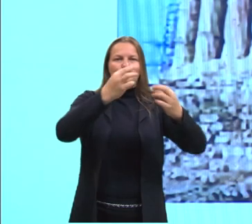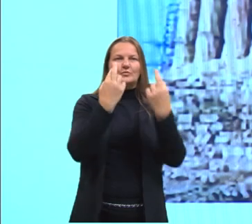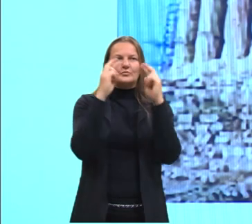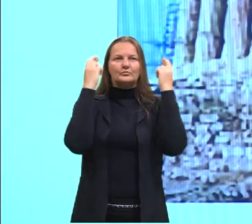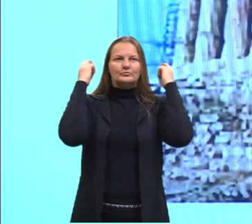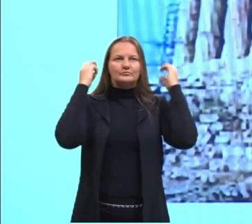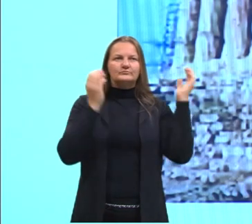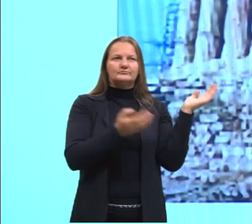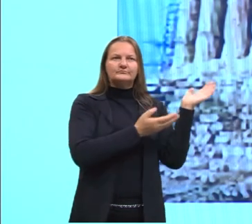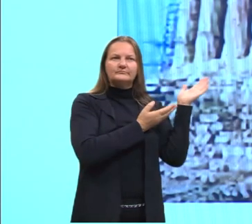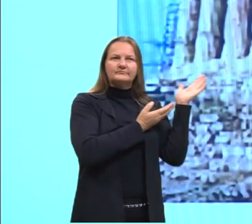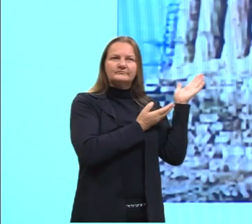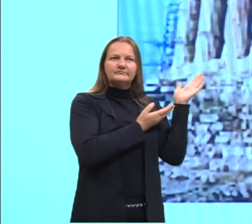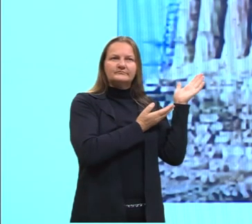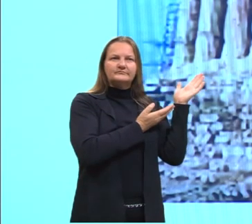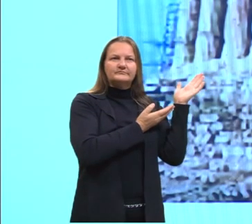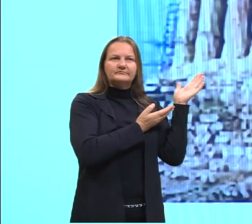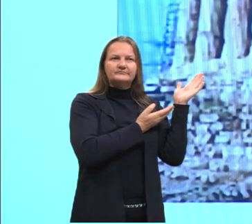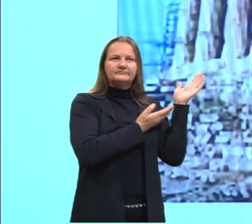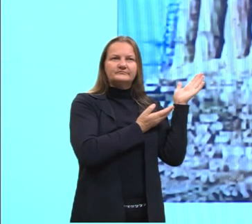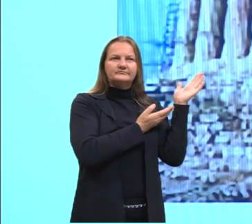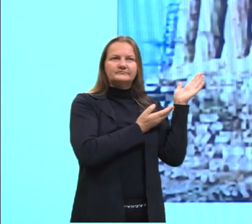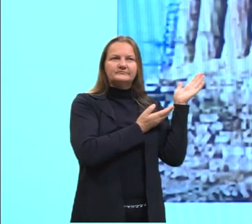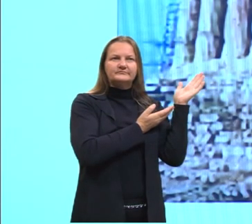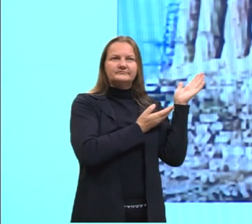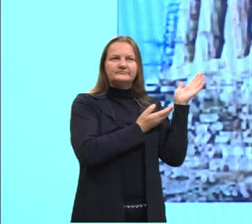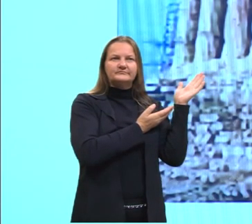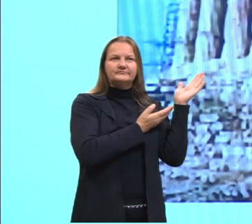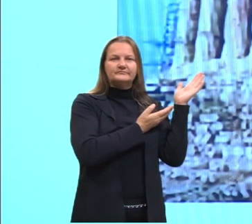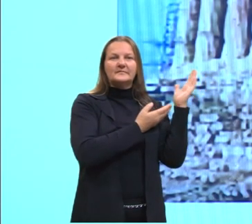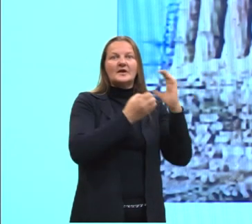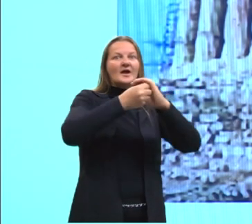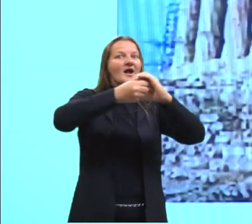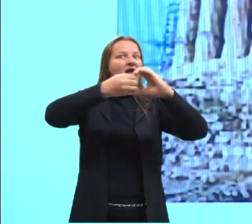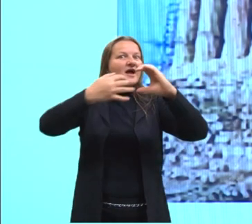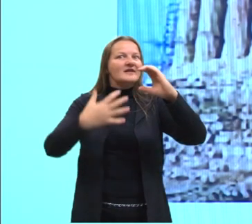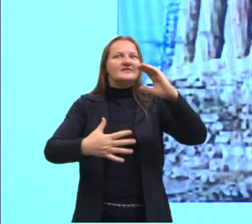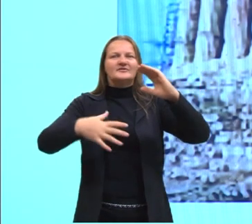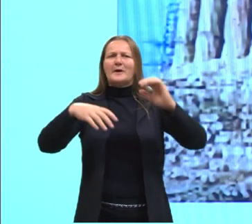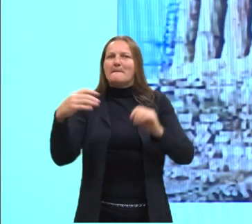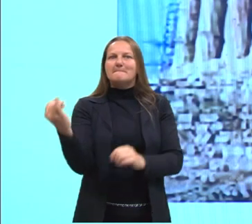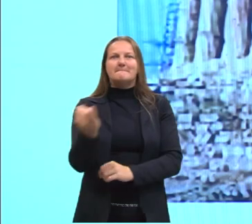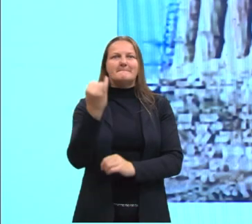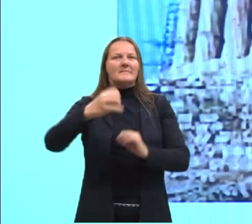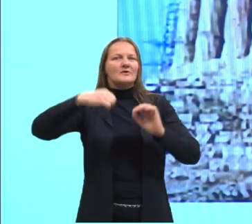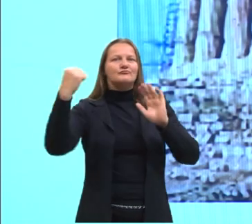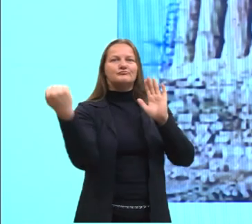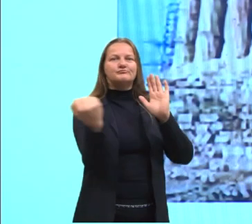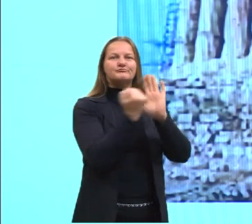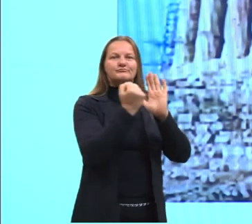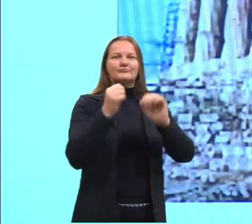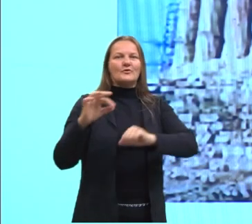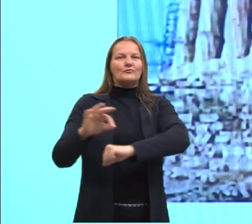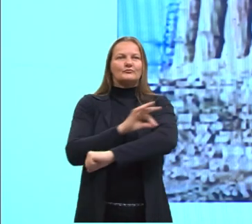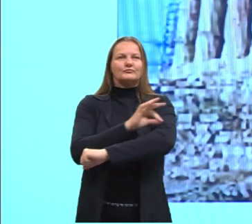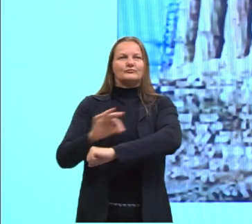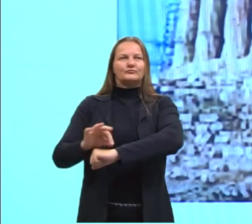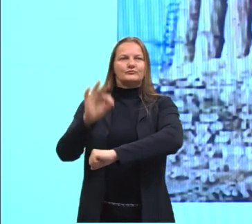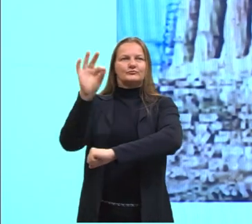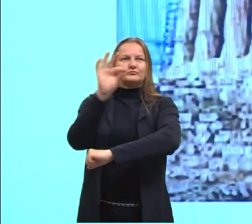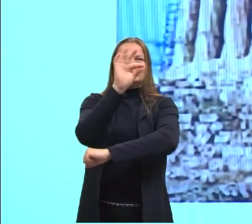Então, a coluna grega é a característica mais marcante da arquitetura